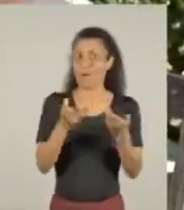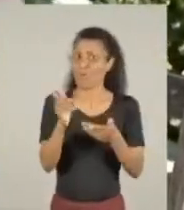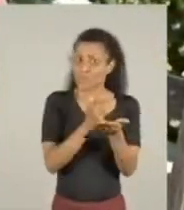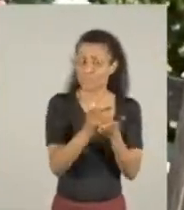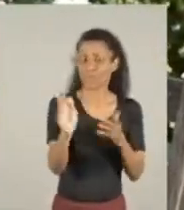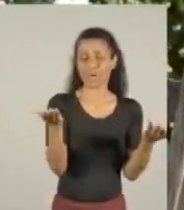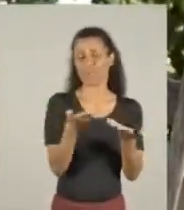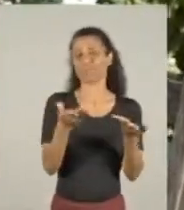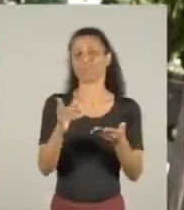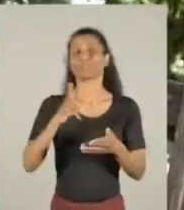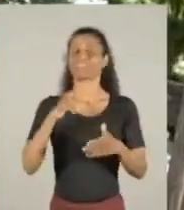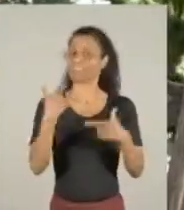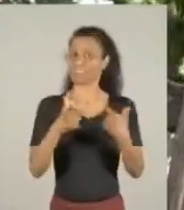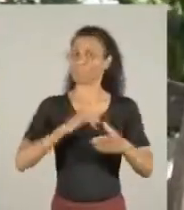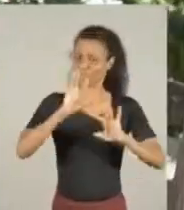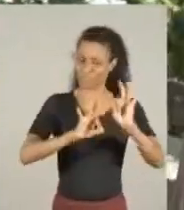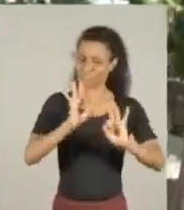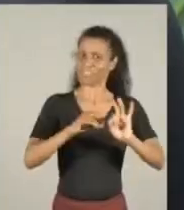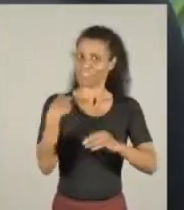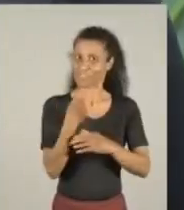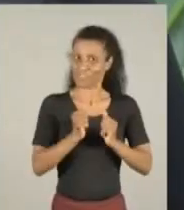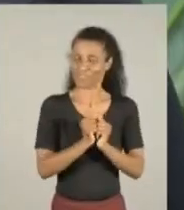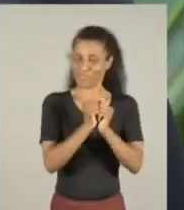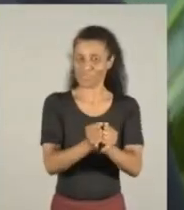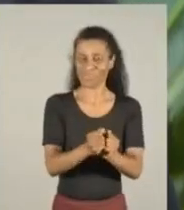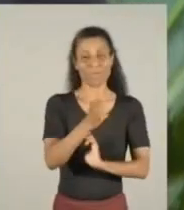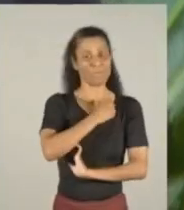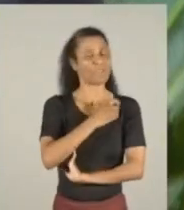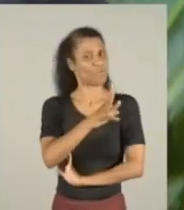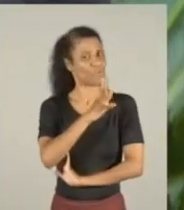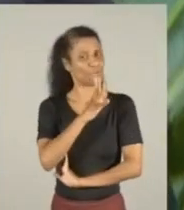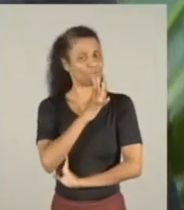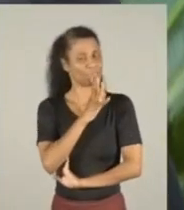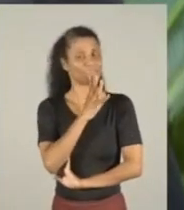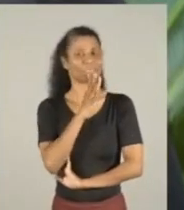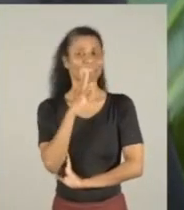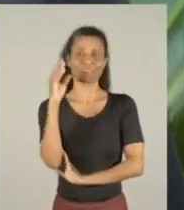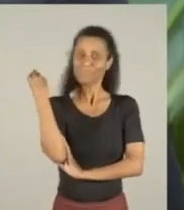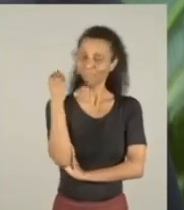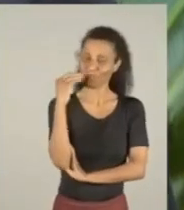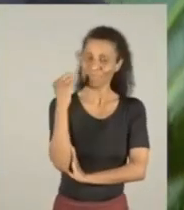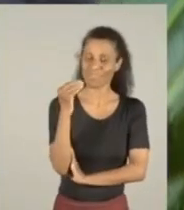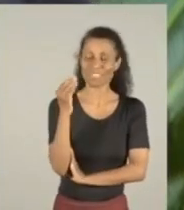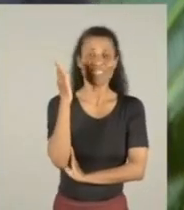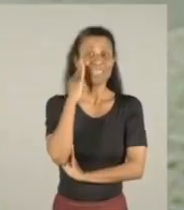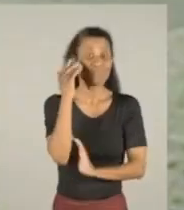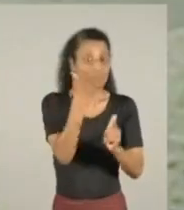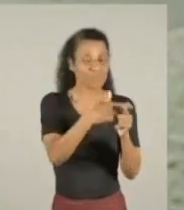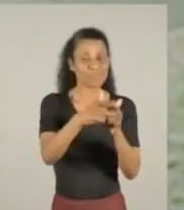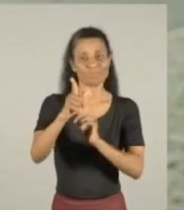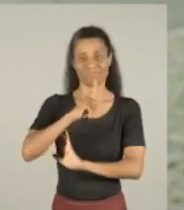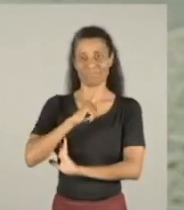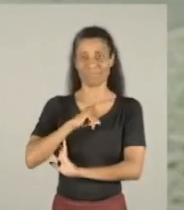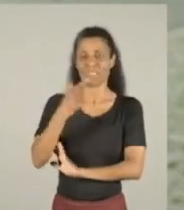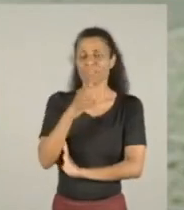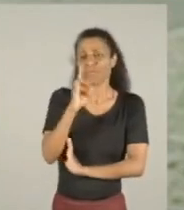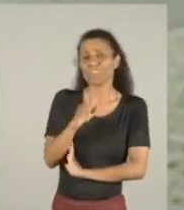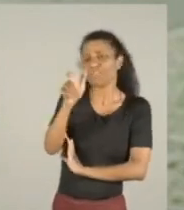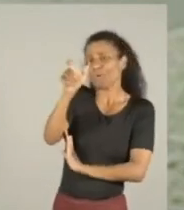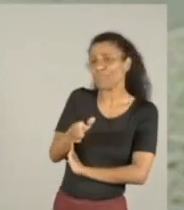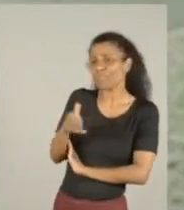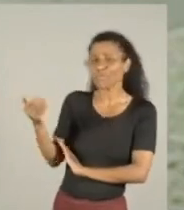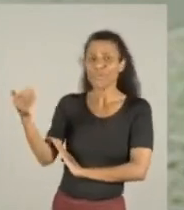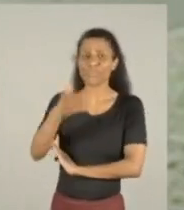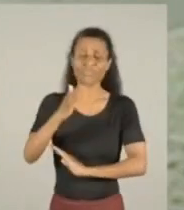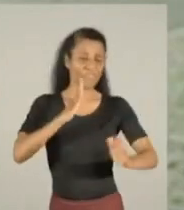cara que tem trabalho, tem projeto e a gente vai estar firmão junto com ele. Porque Melo conhece Porto Alegre, sabe as necessidades que a vila enfrenta. Não é só aquela pessoa